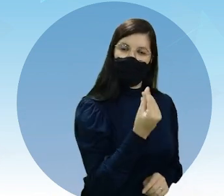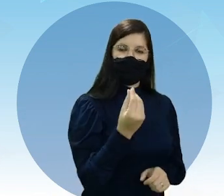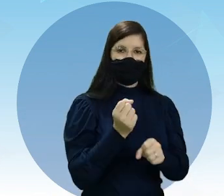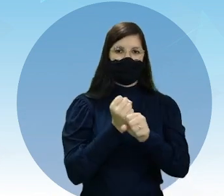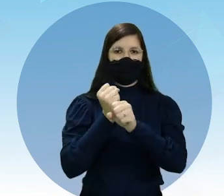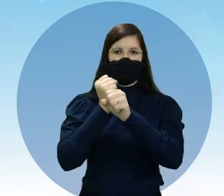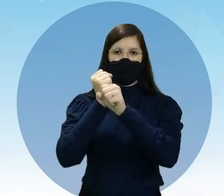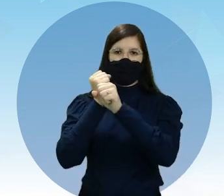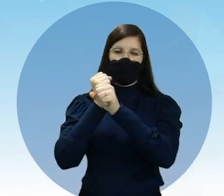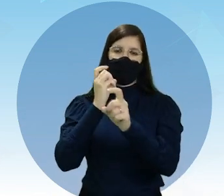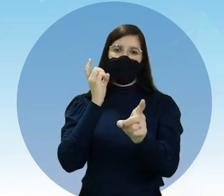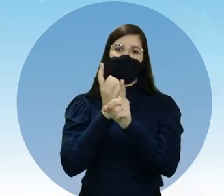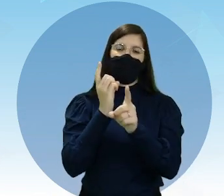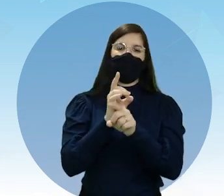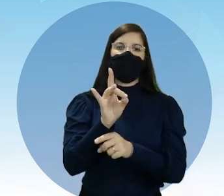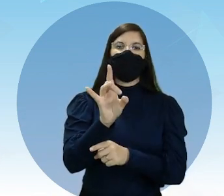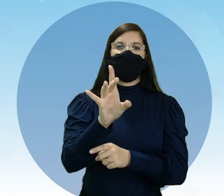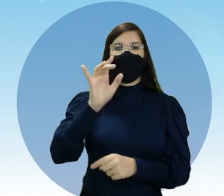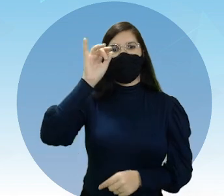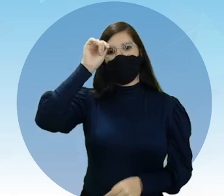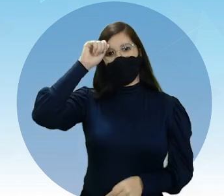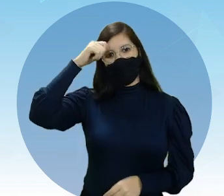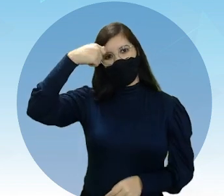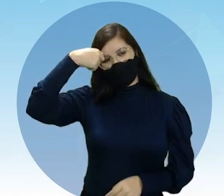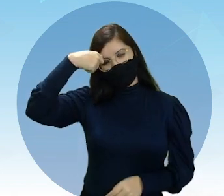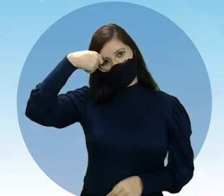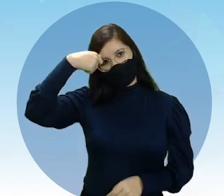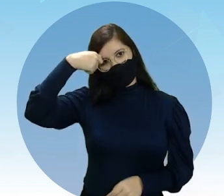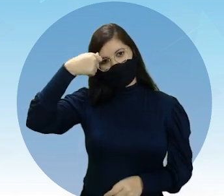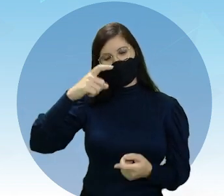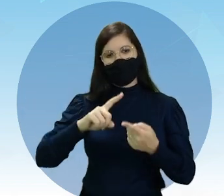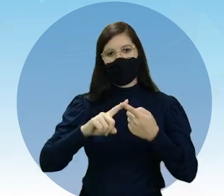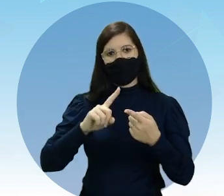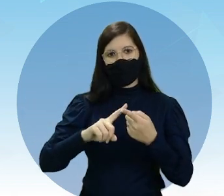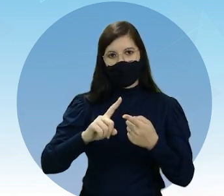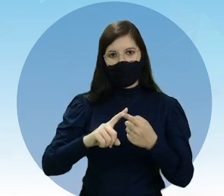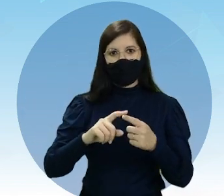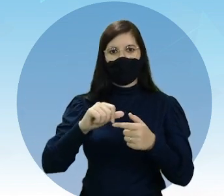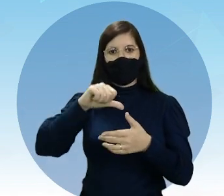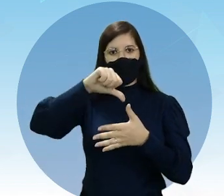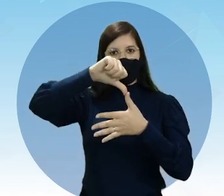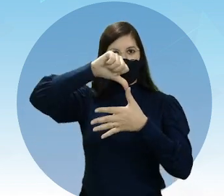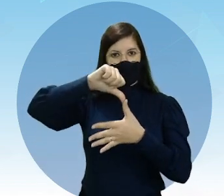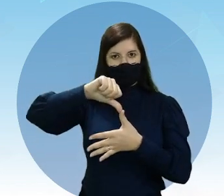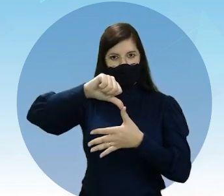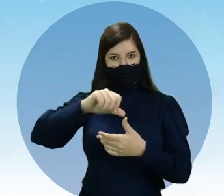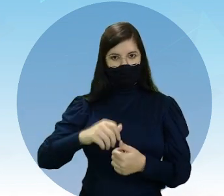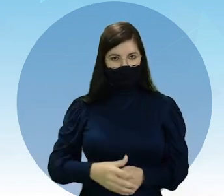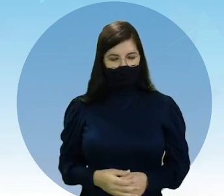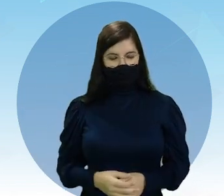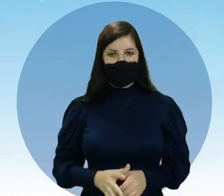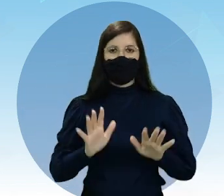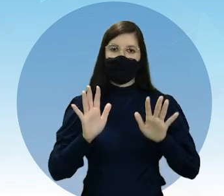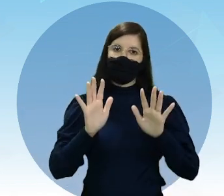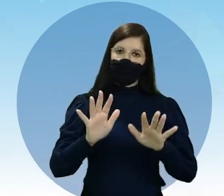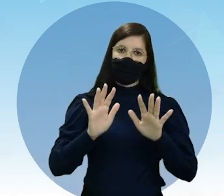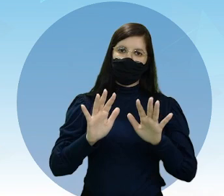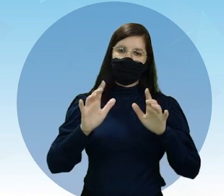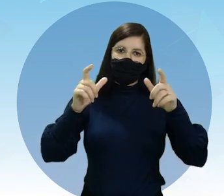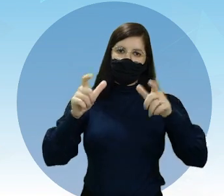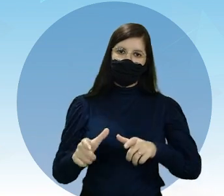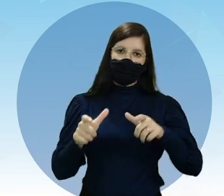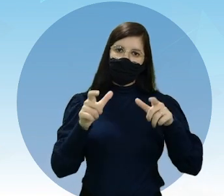apenas na África e também na América do Sul. Ou seja, em